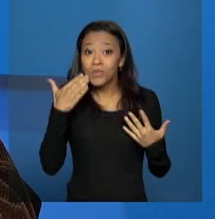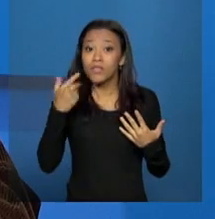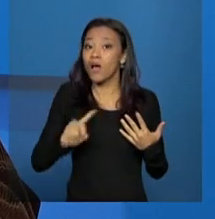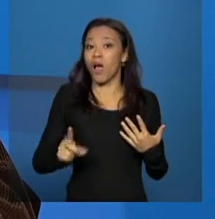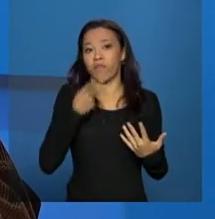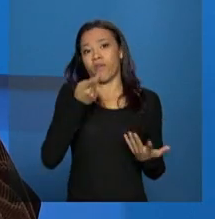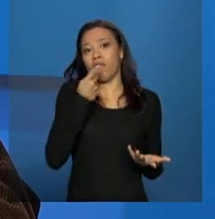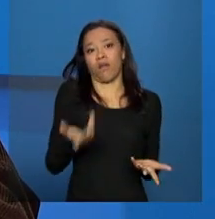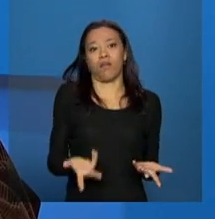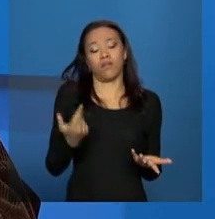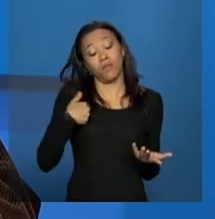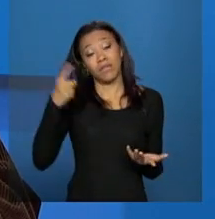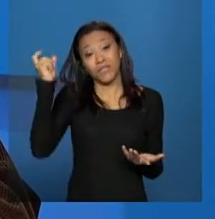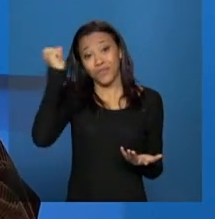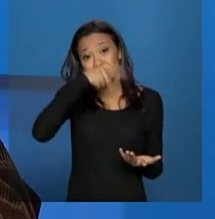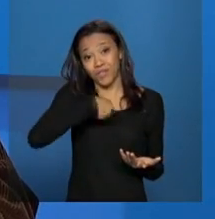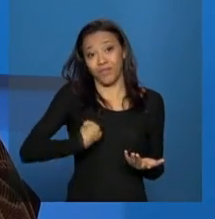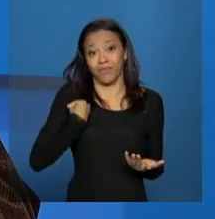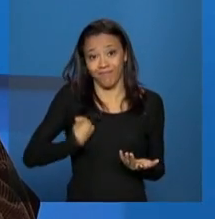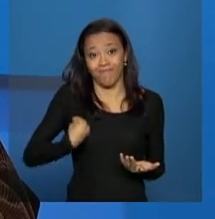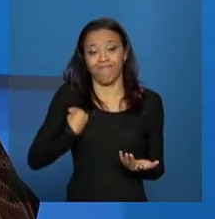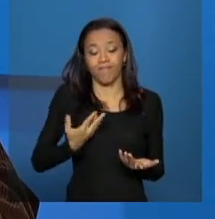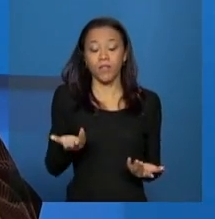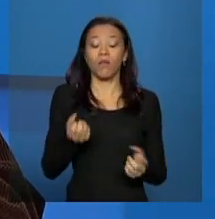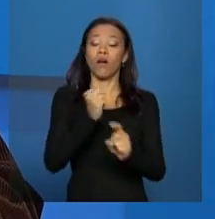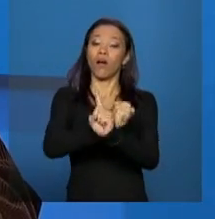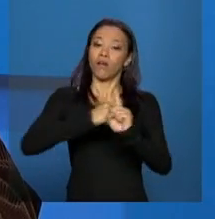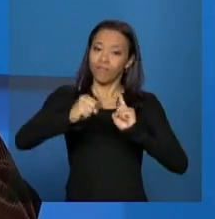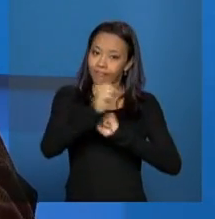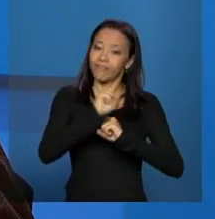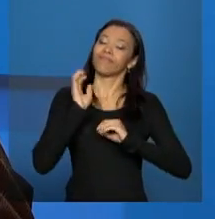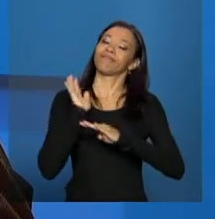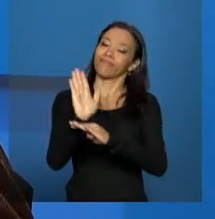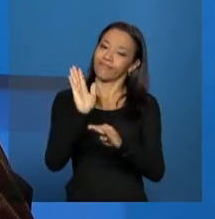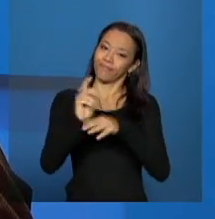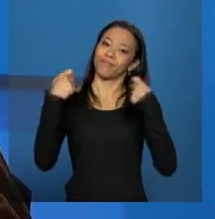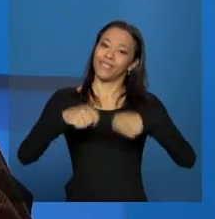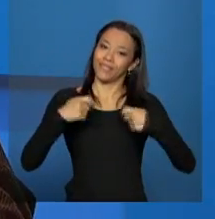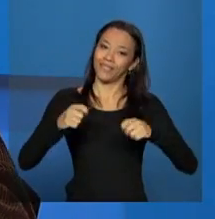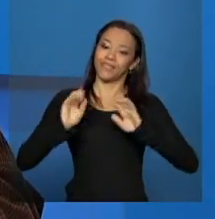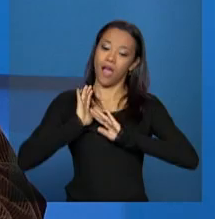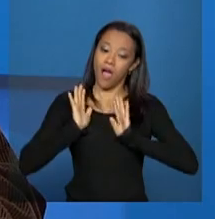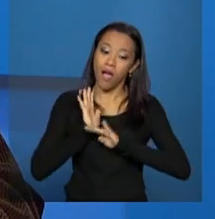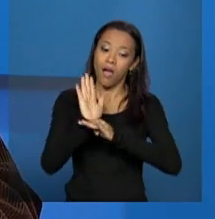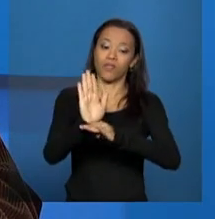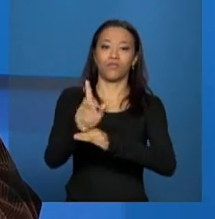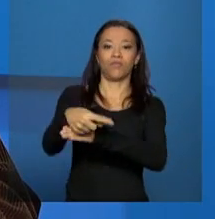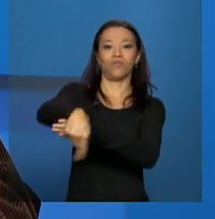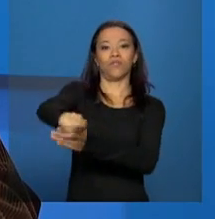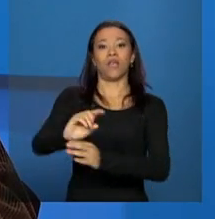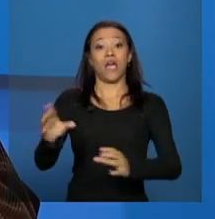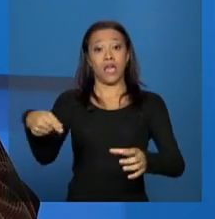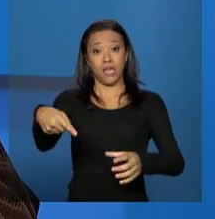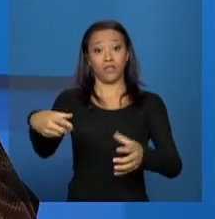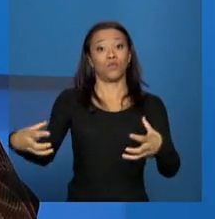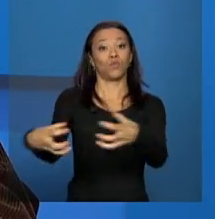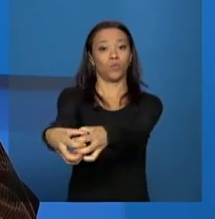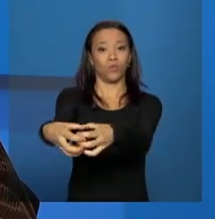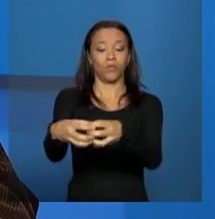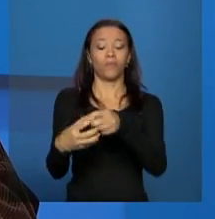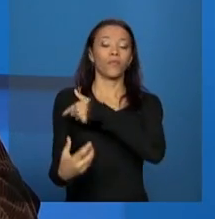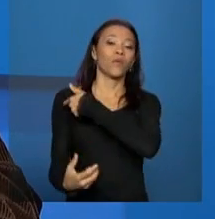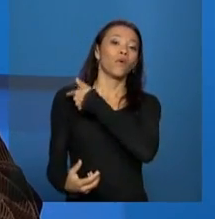muita dificuldade de poder estar aqui. Então, a política de assistência social vai ter que realmente dar conta dessa demanda. Outras coisas, na verdade, são a questão